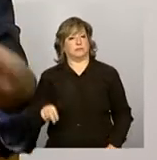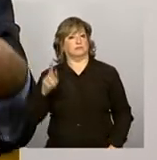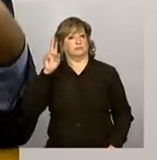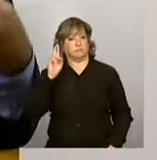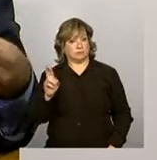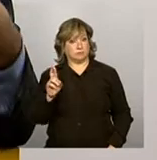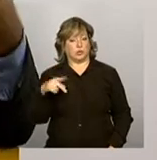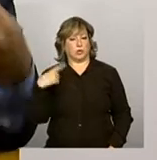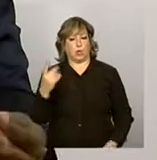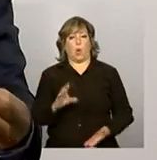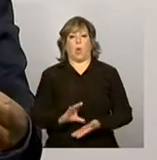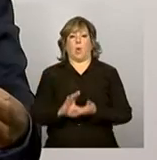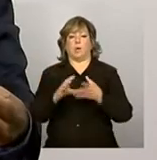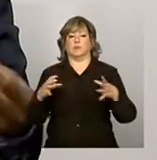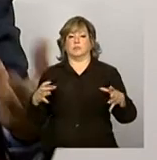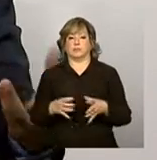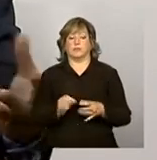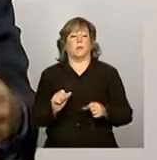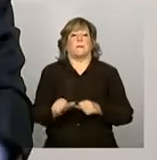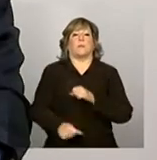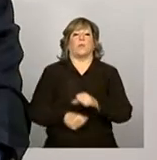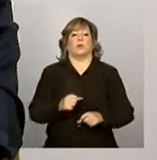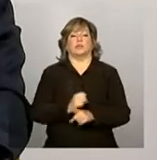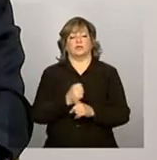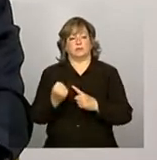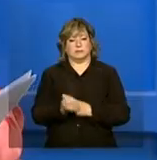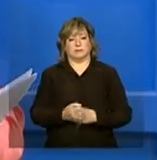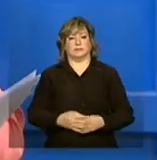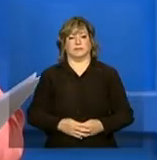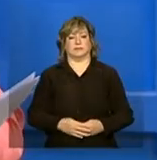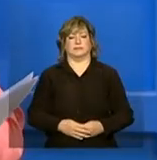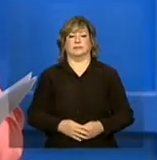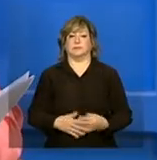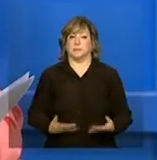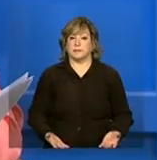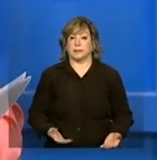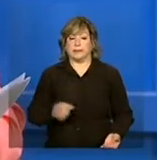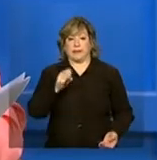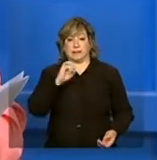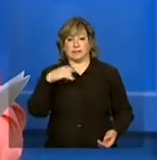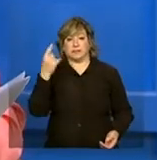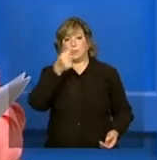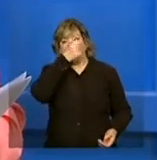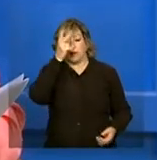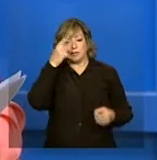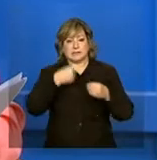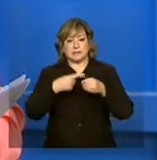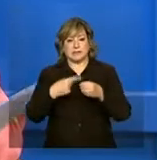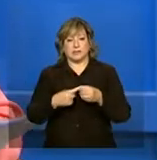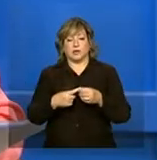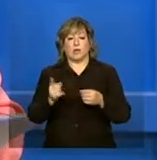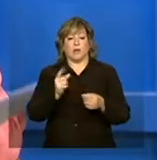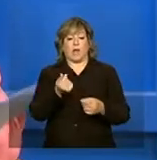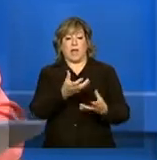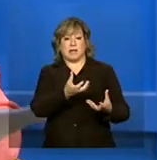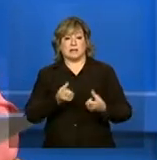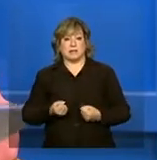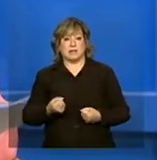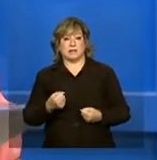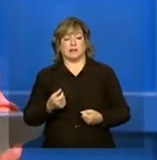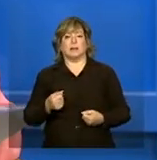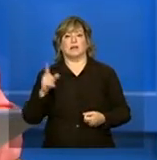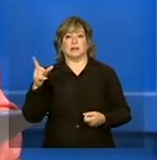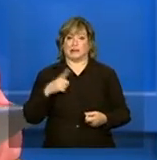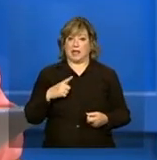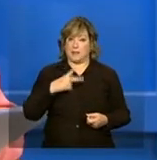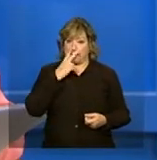porque isso é um poder transformador da sociedade. Bom, se os municípios deixam de receber repasses, isso é sinal de que eles estão com algum